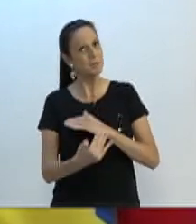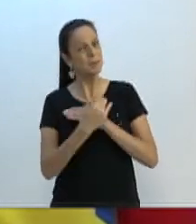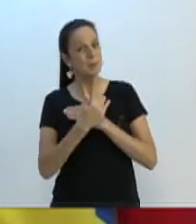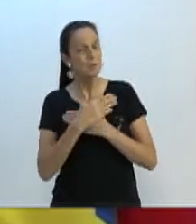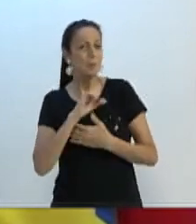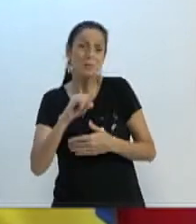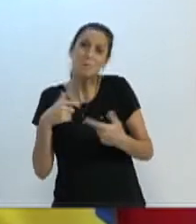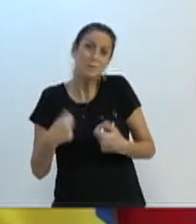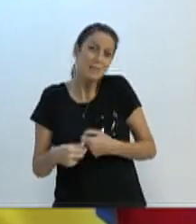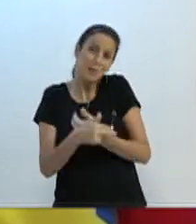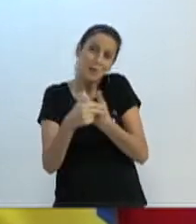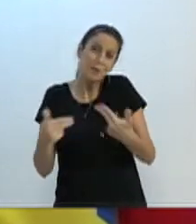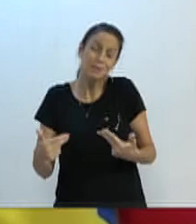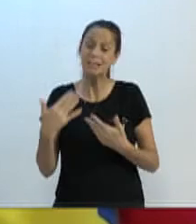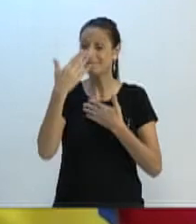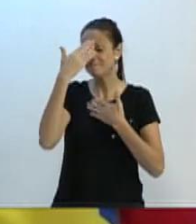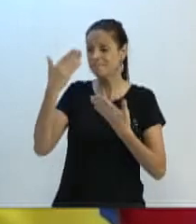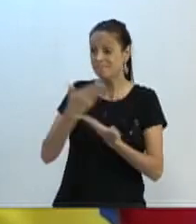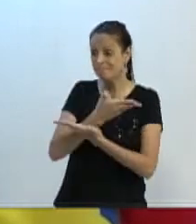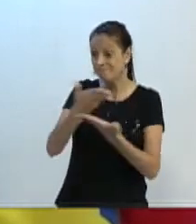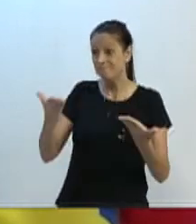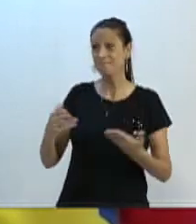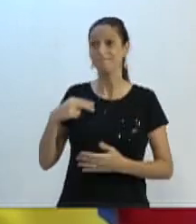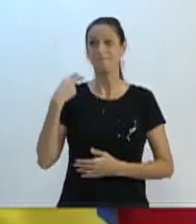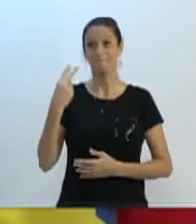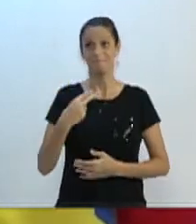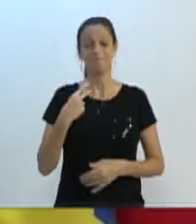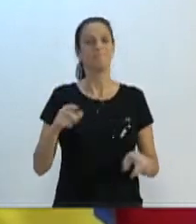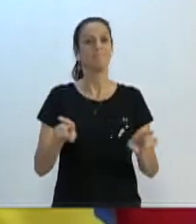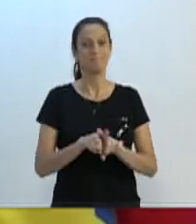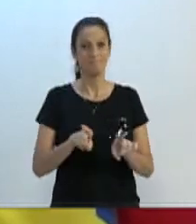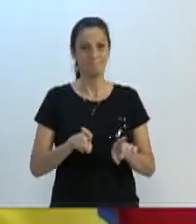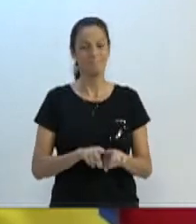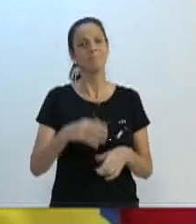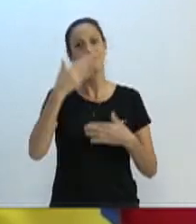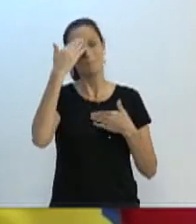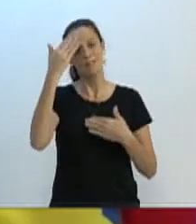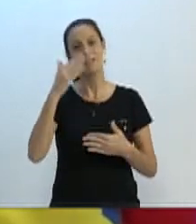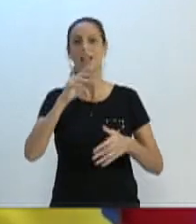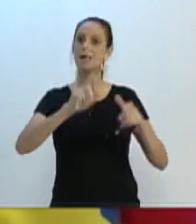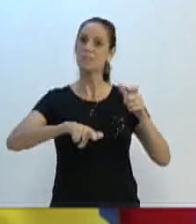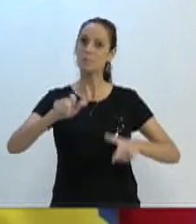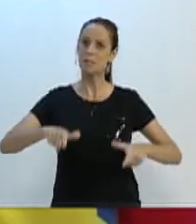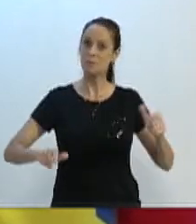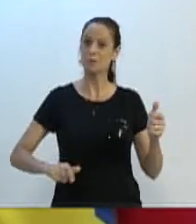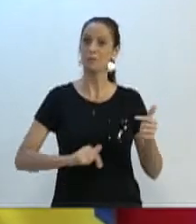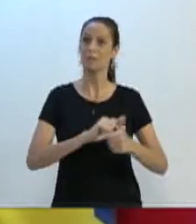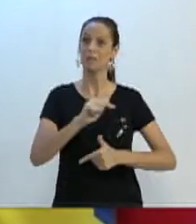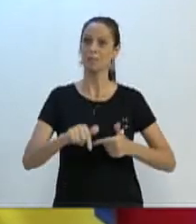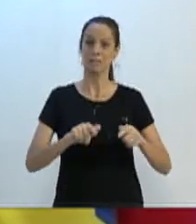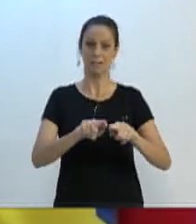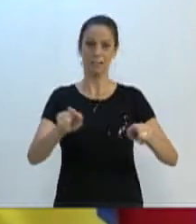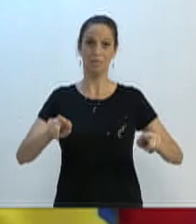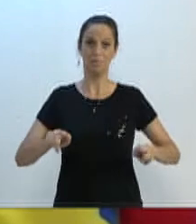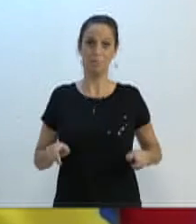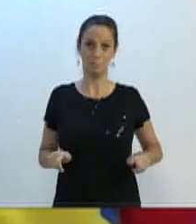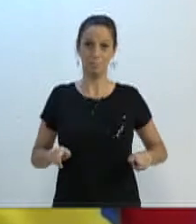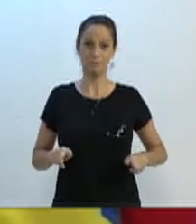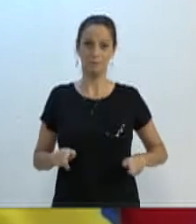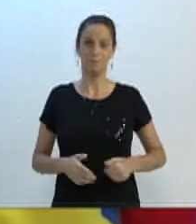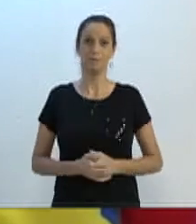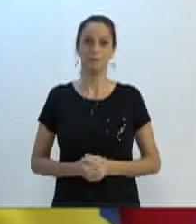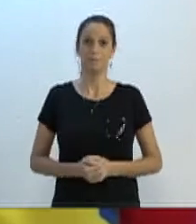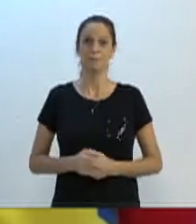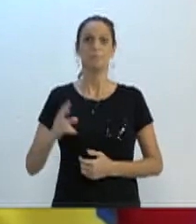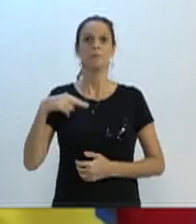Muito obrigado, senhores vereadores. Agradeço também as pessoas que trabalham no gabinete do